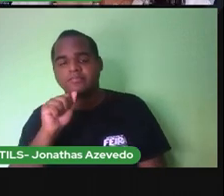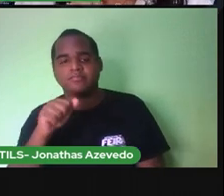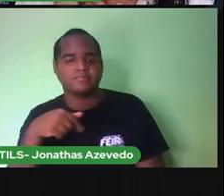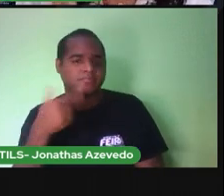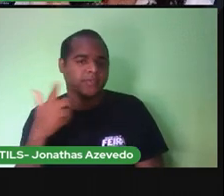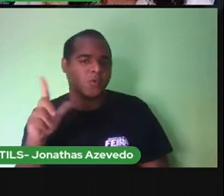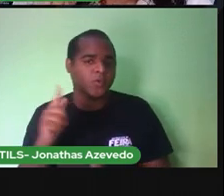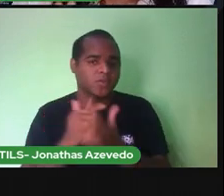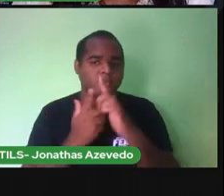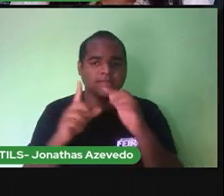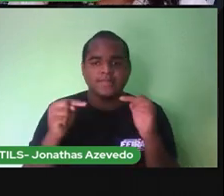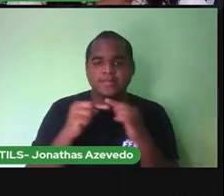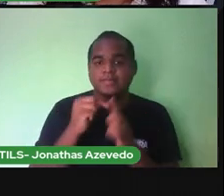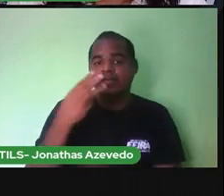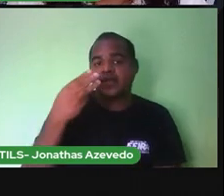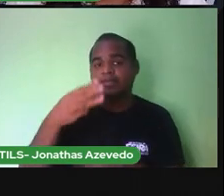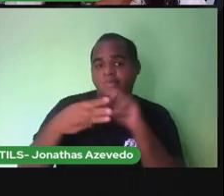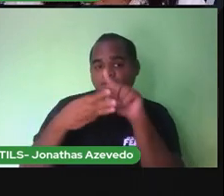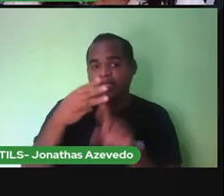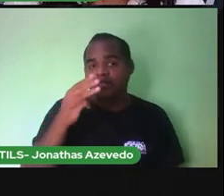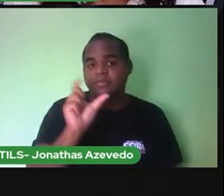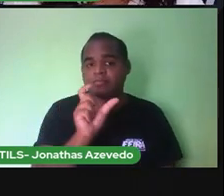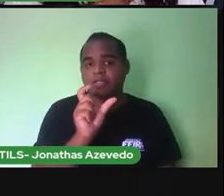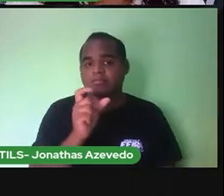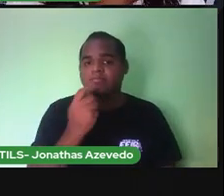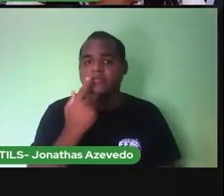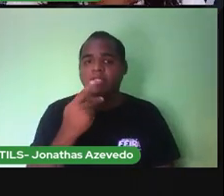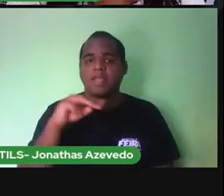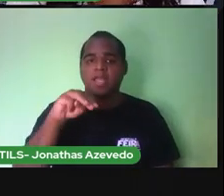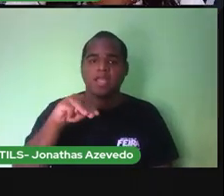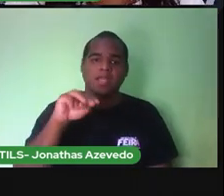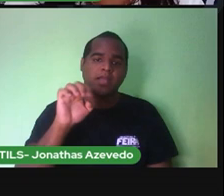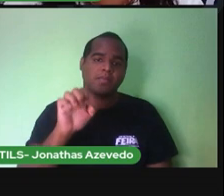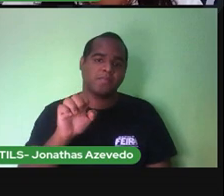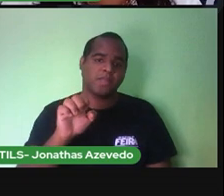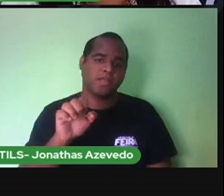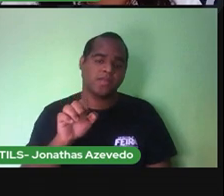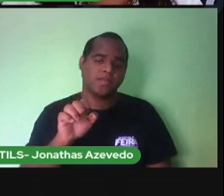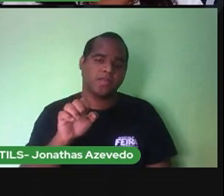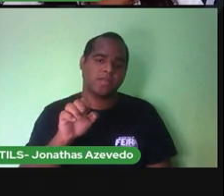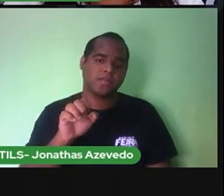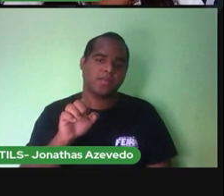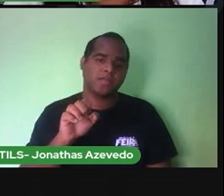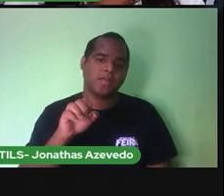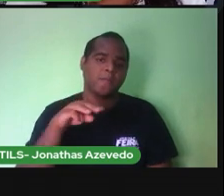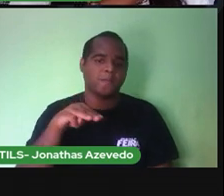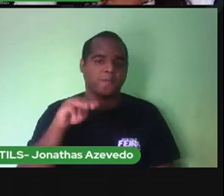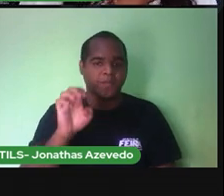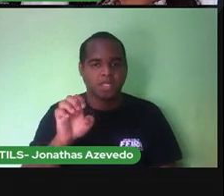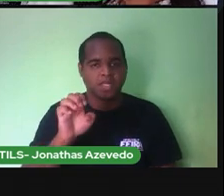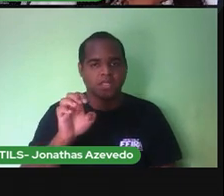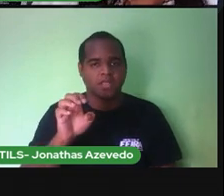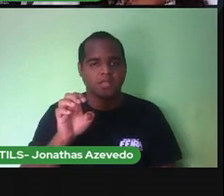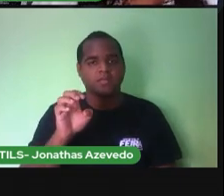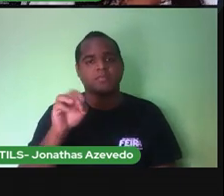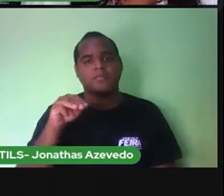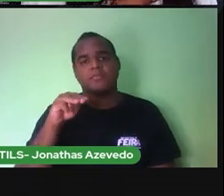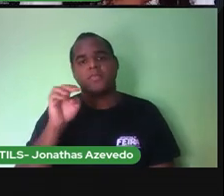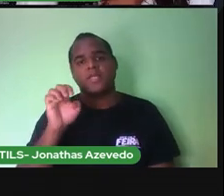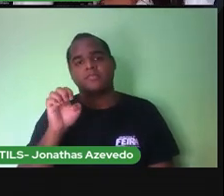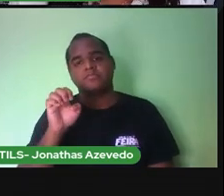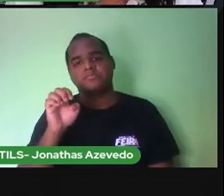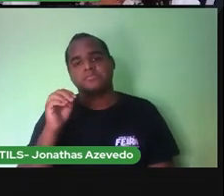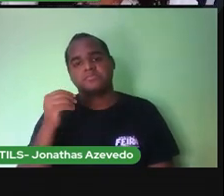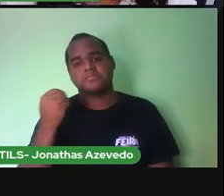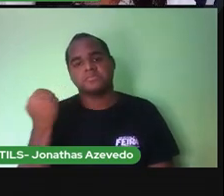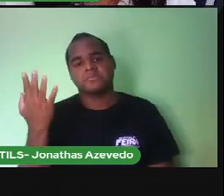Pelo menos Três palavras Que comecem Com a sílaba M No nosso texto Nós